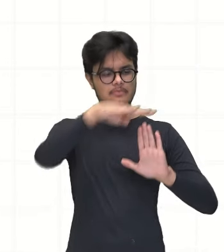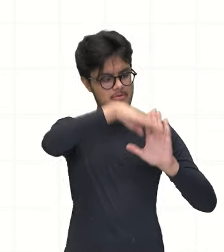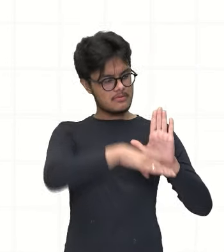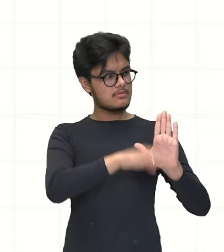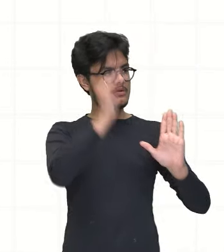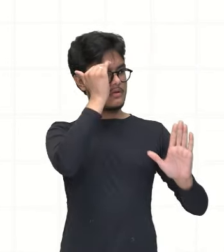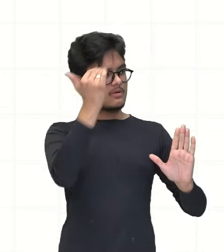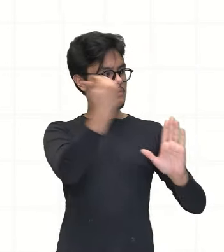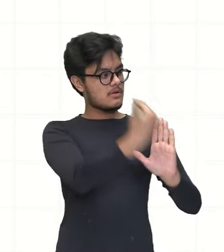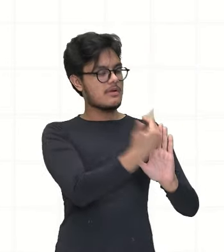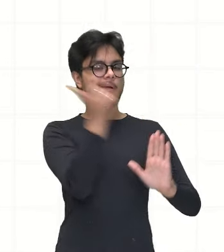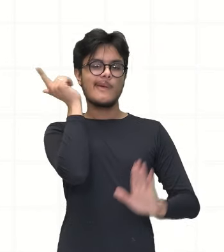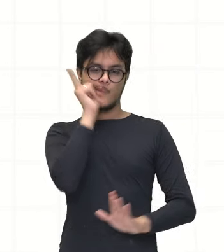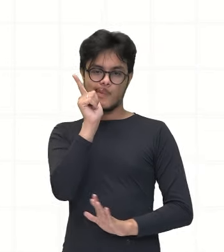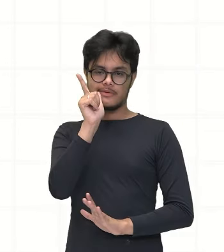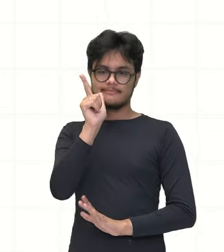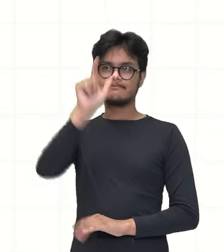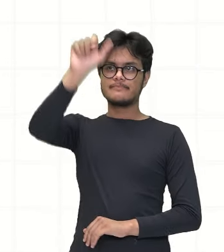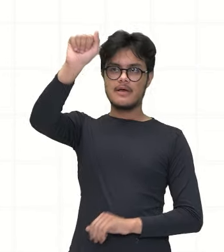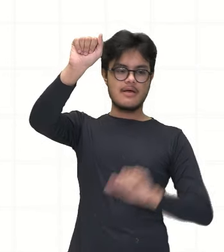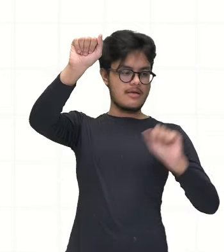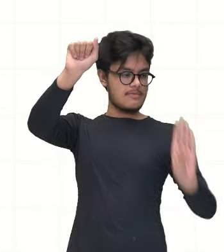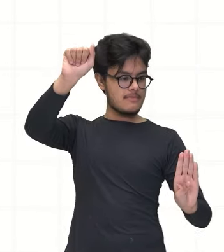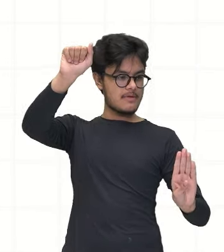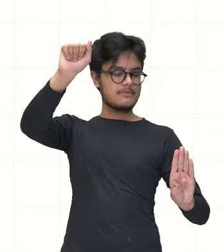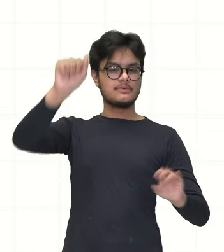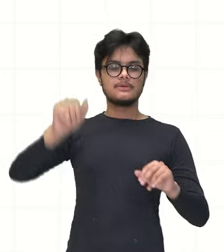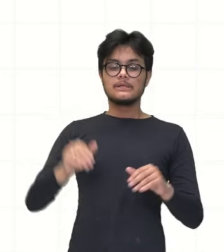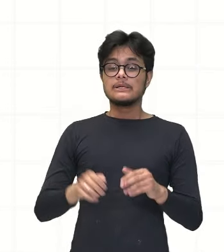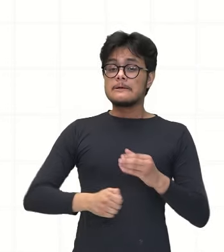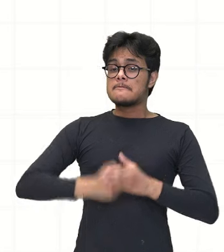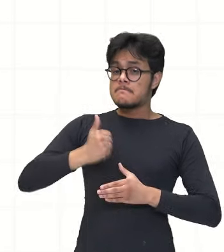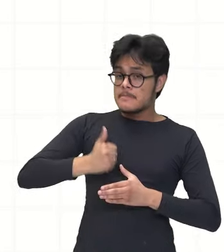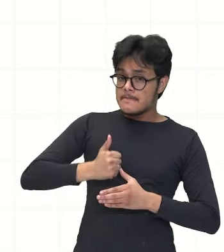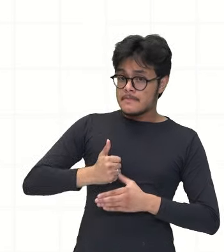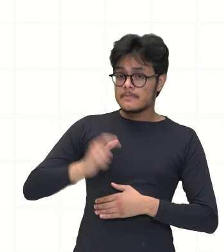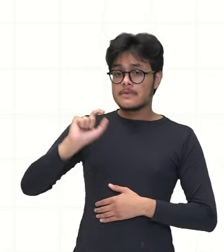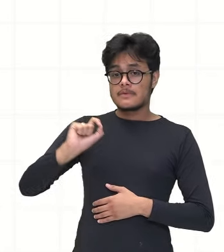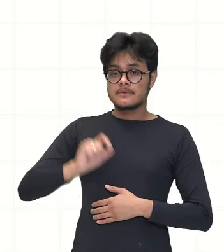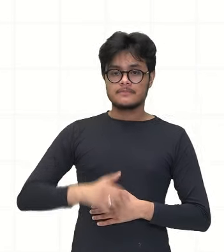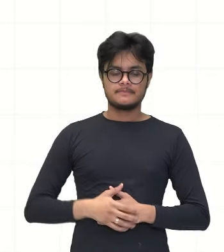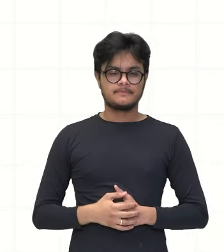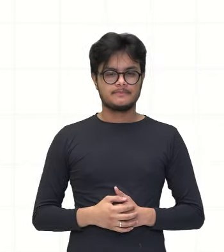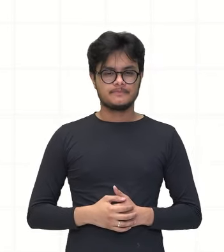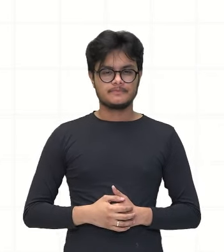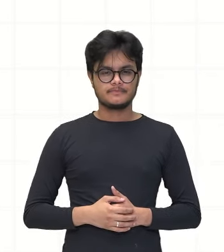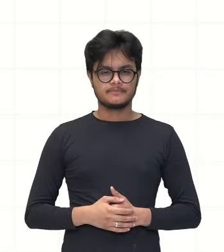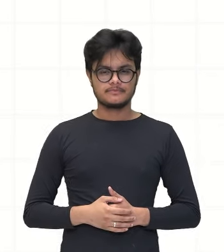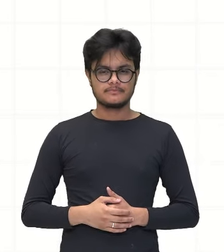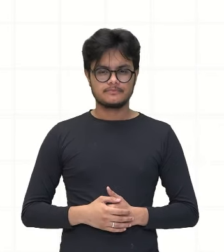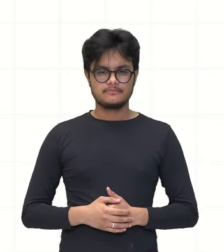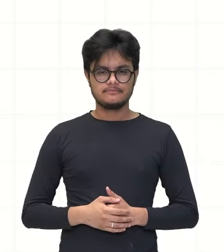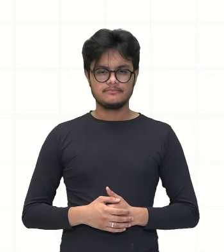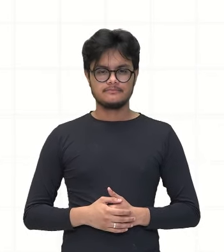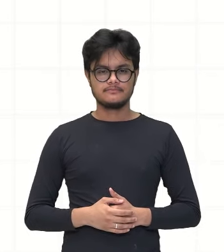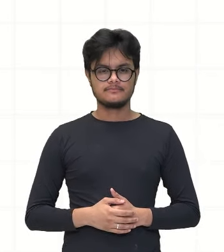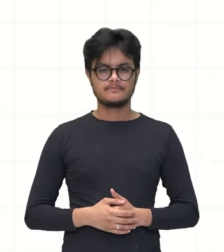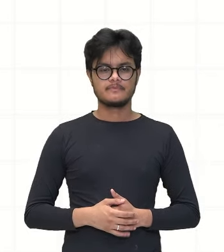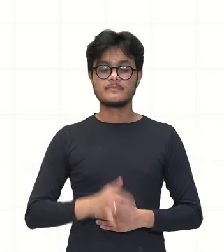passos para encontrar essa distância, né? E aí, o primeiro passo que seria era você destacar